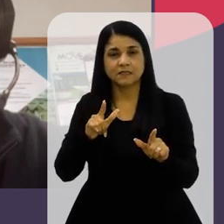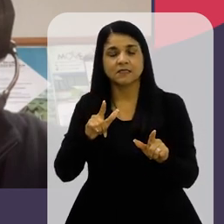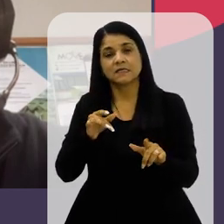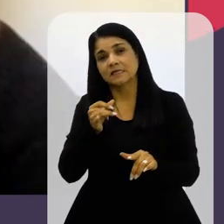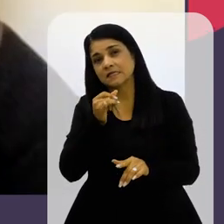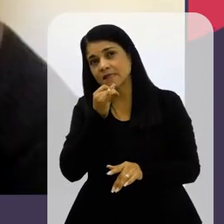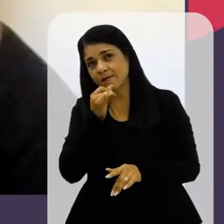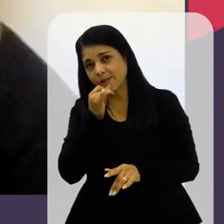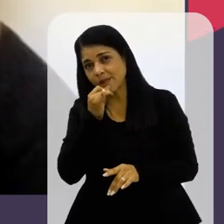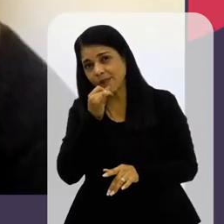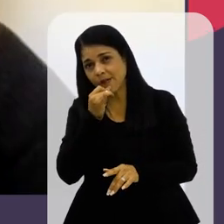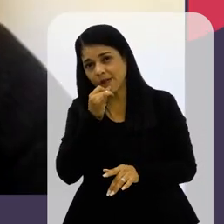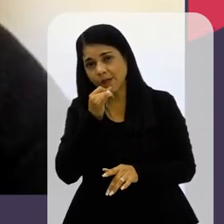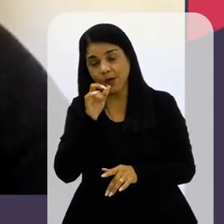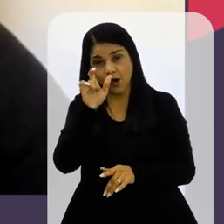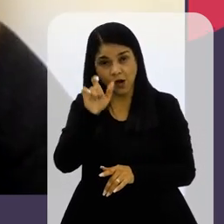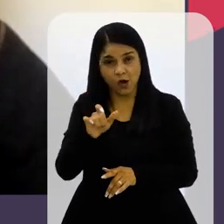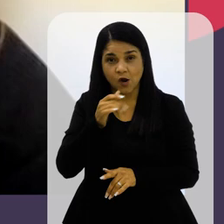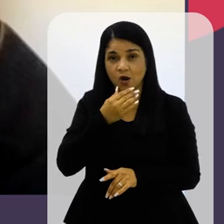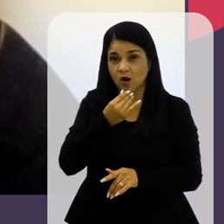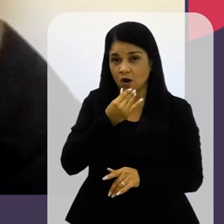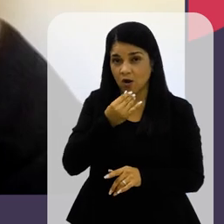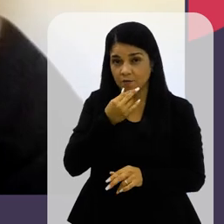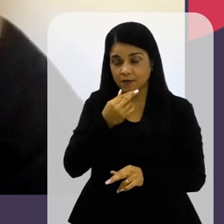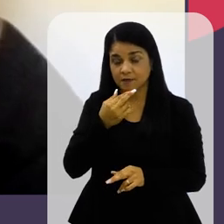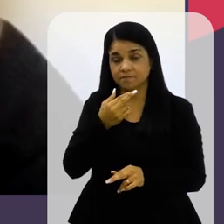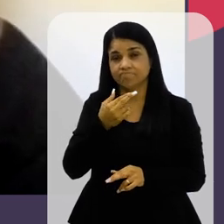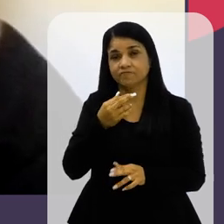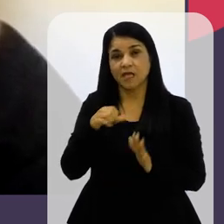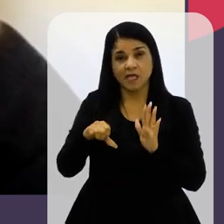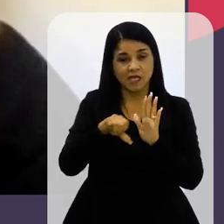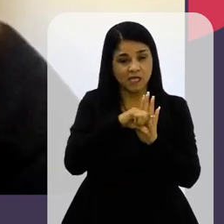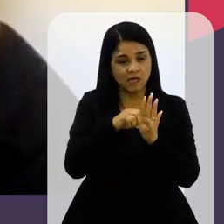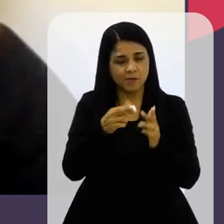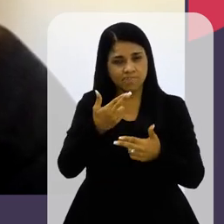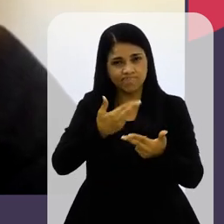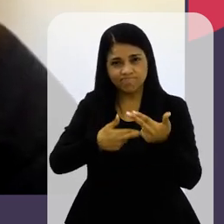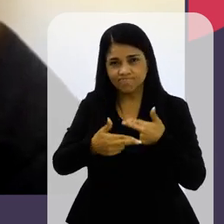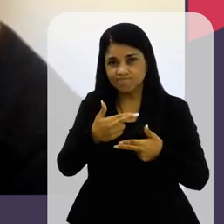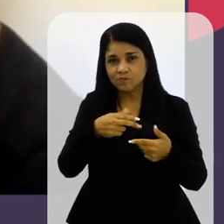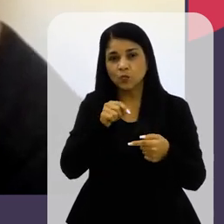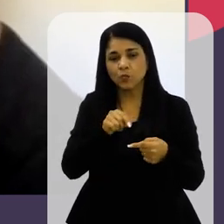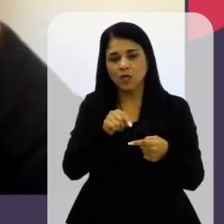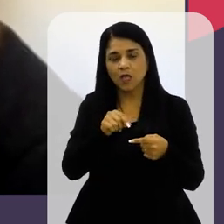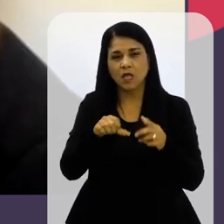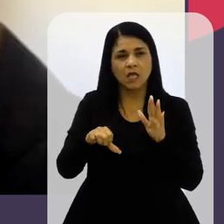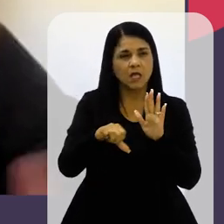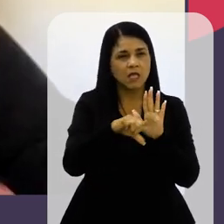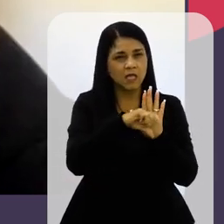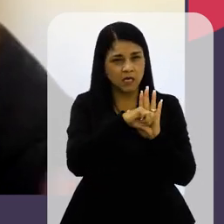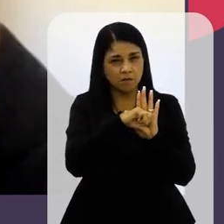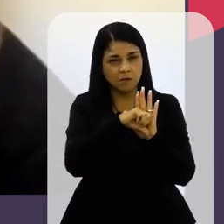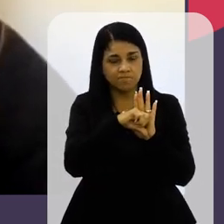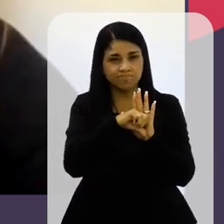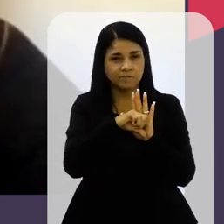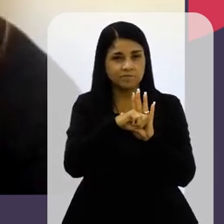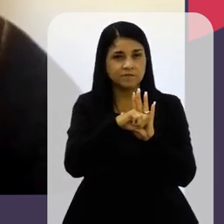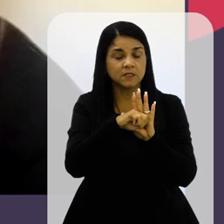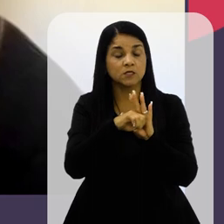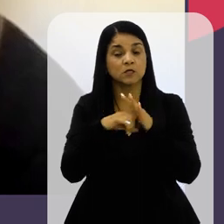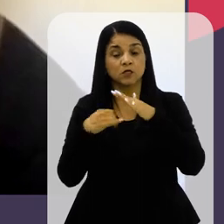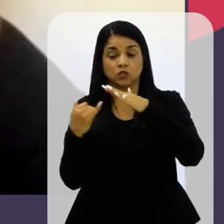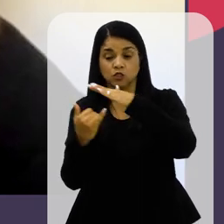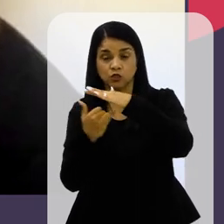Muitas das vezes Eles São relacionados Ao crime Que a gente denominou A gente não né